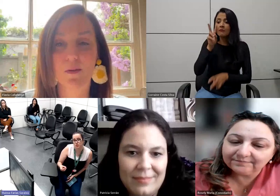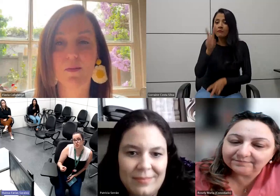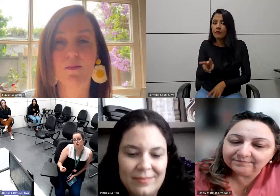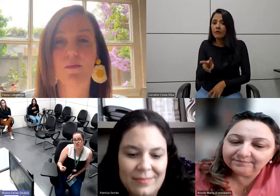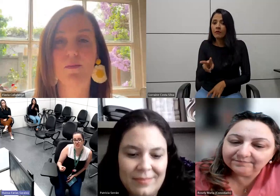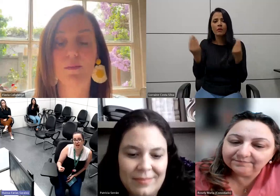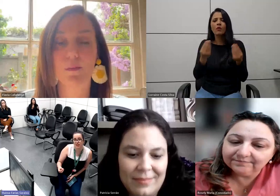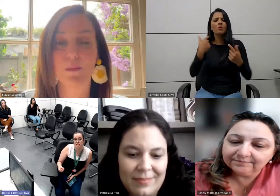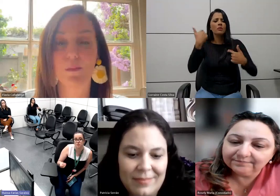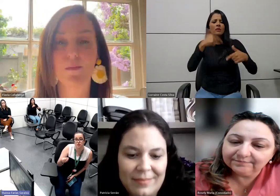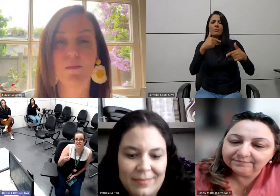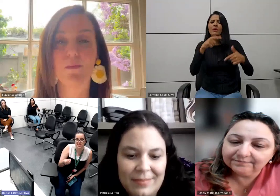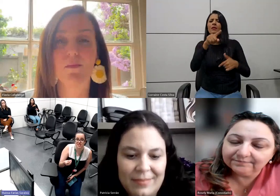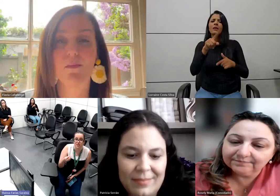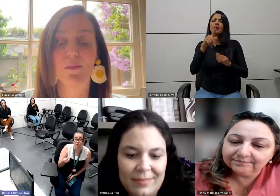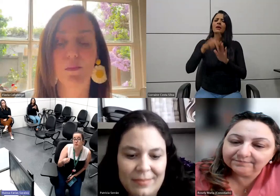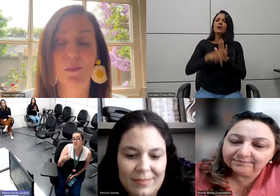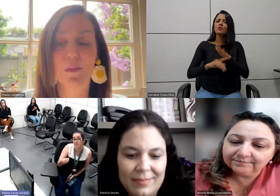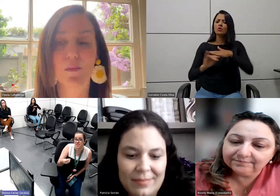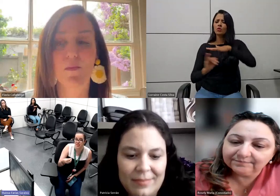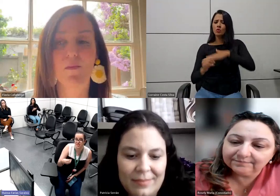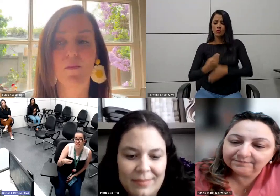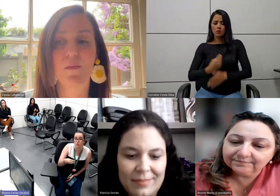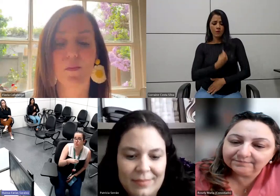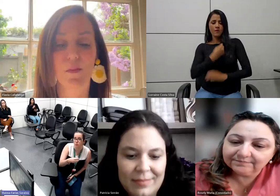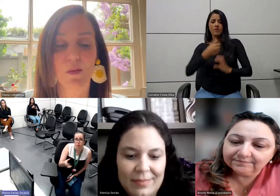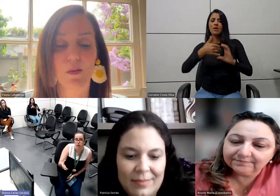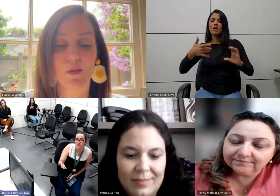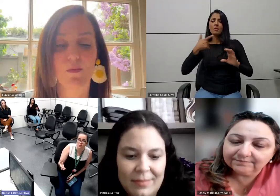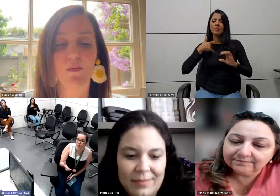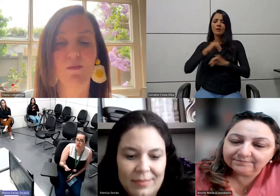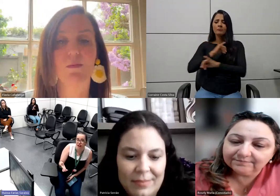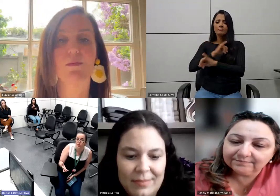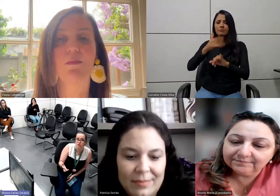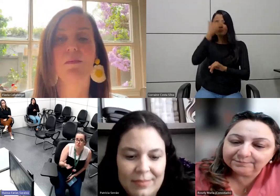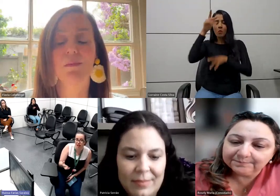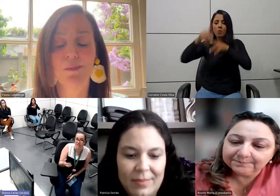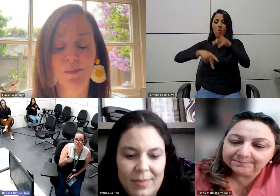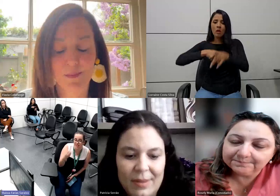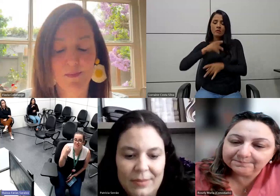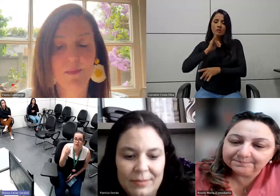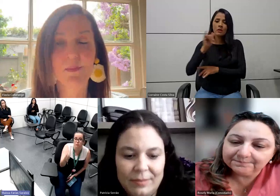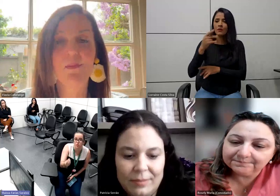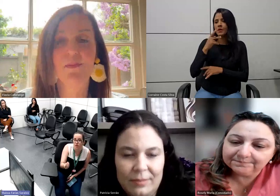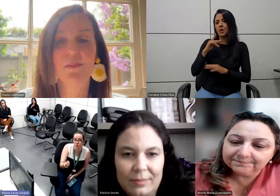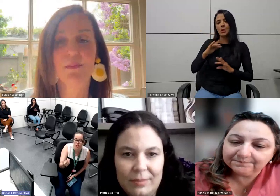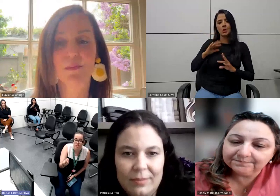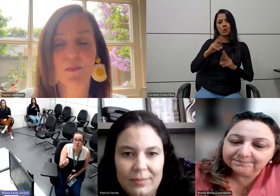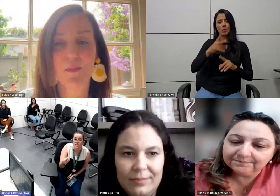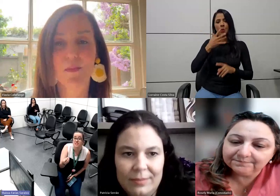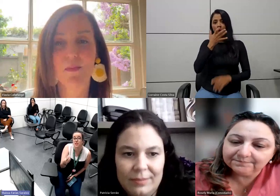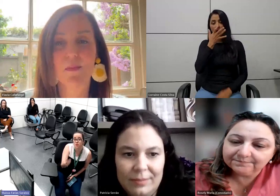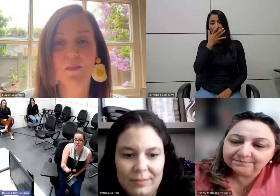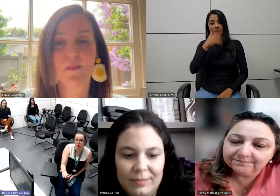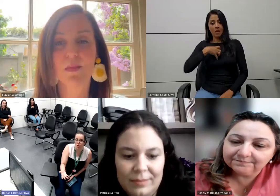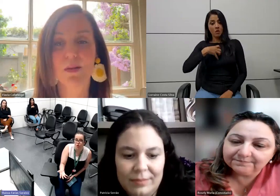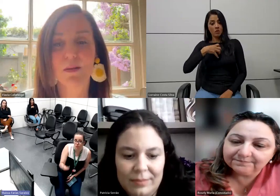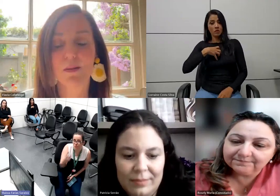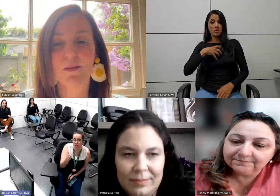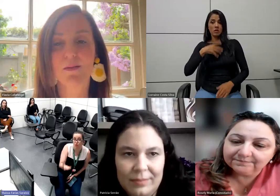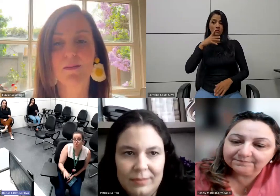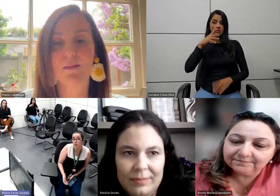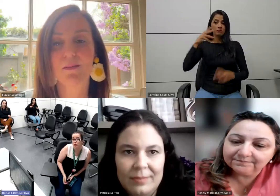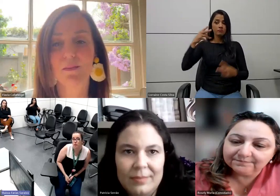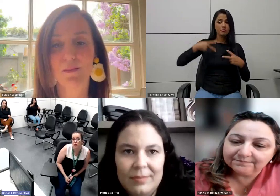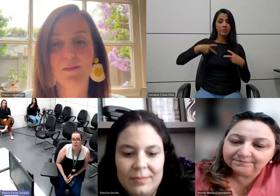no Instituto Vidas Raras para fazer essa conscientização da população em geral, de falar que nem sempre o que eu sinto está